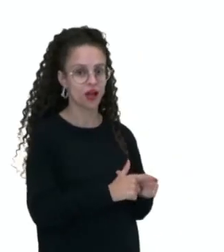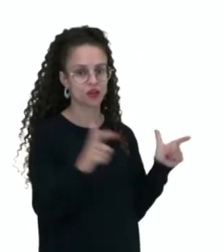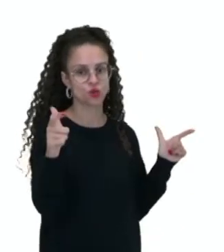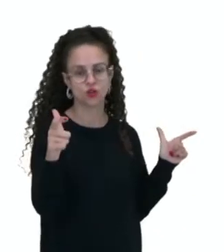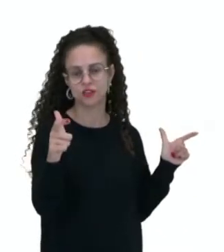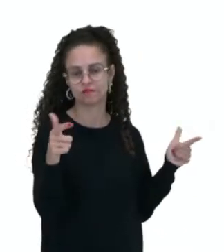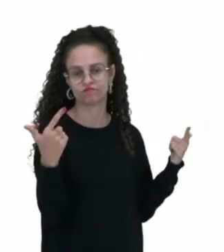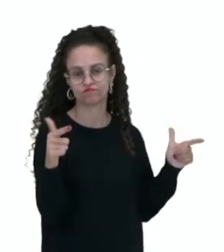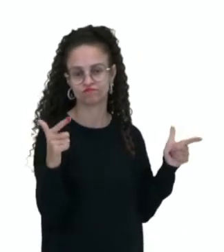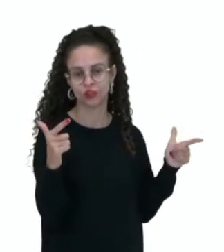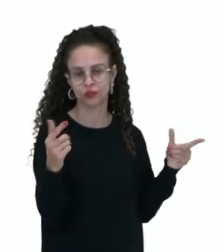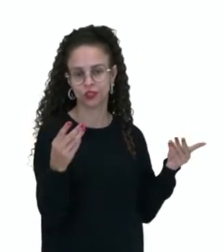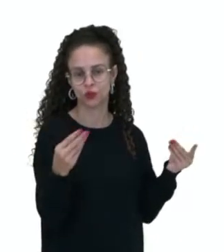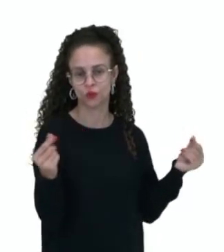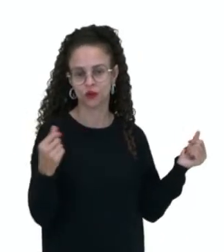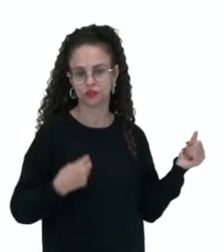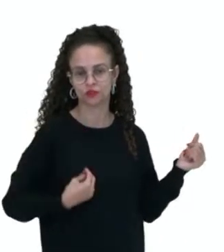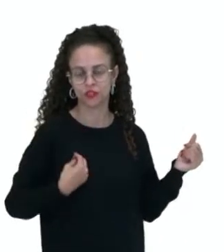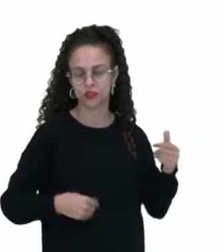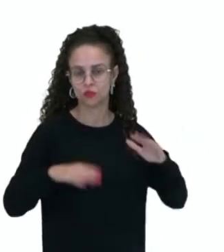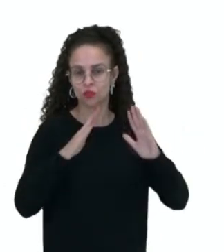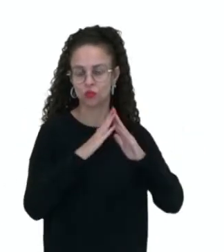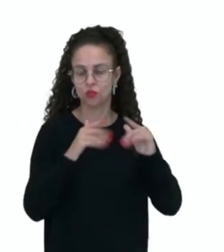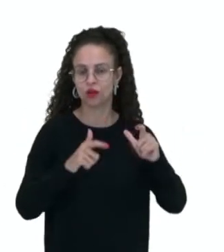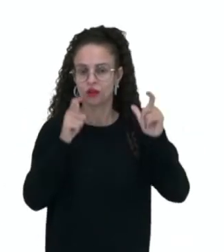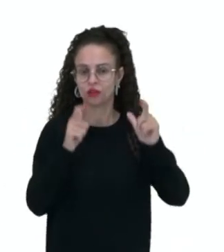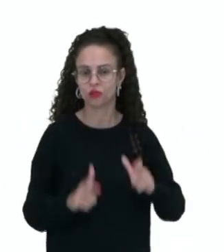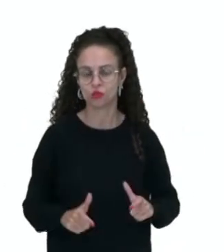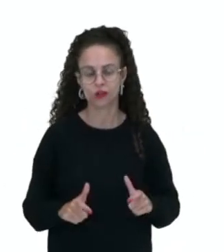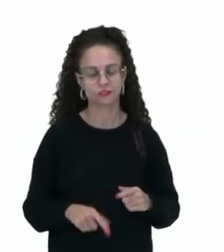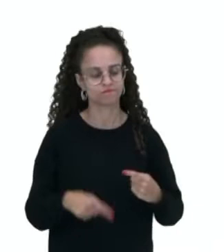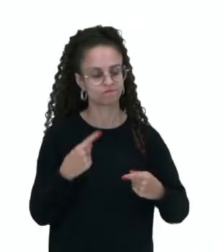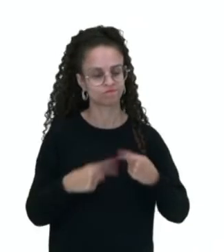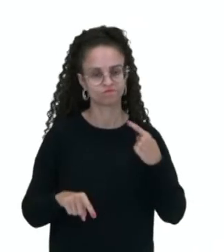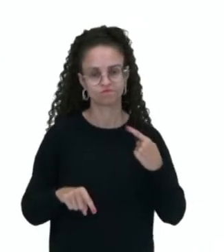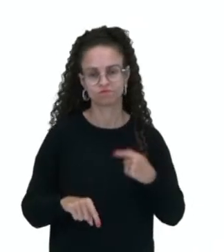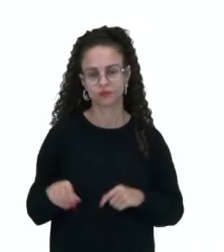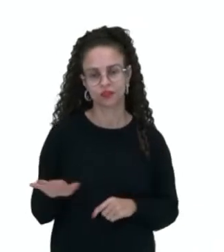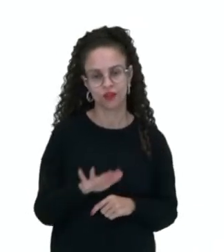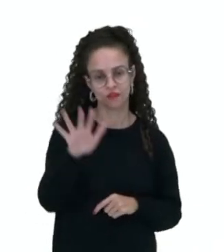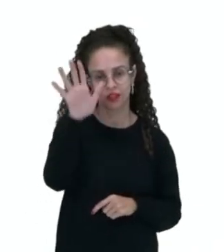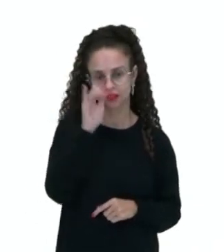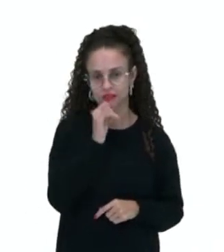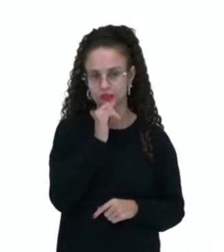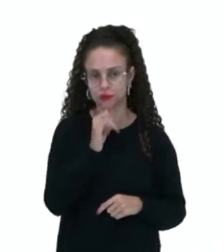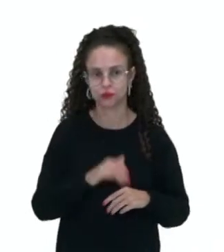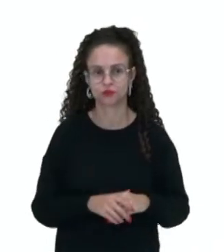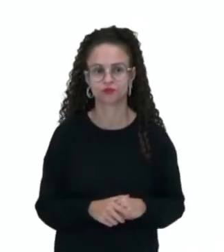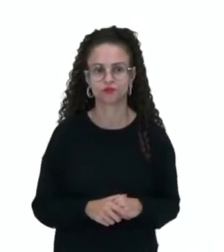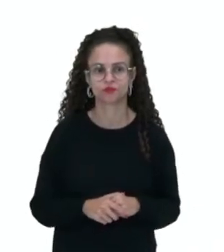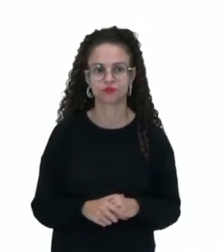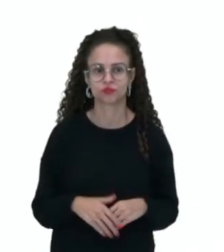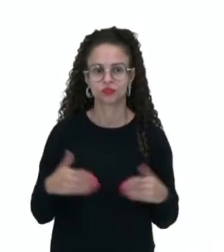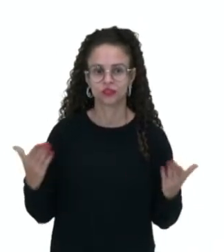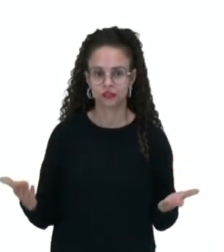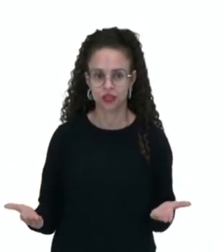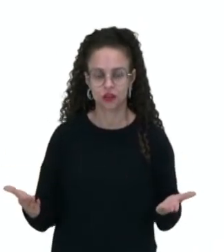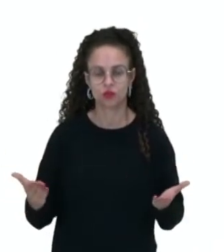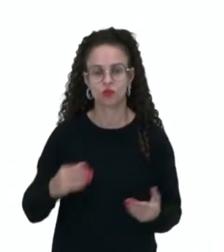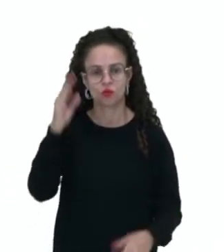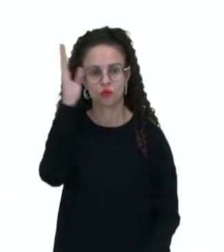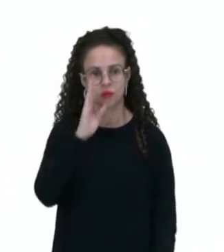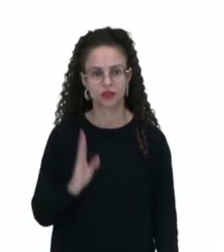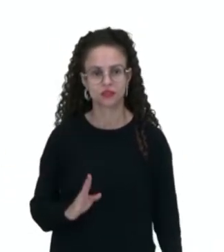Não tendo essa qualidade de vida, morando em lugares aí impróprios, como favelas, por exemplo, tá bom? Então, o Brasil, né, até